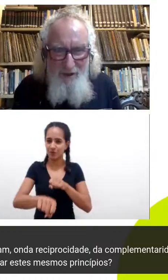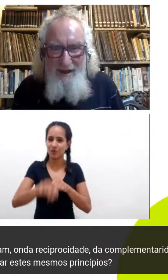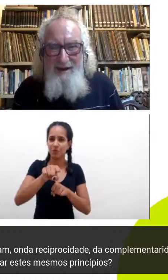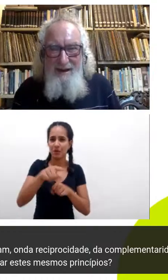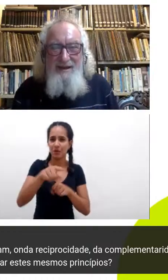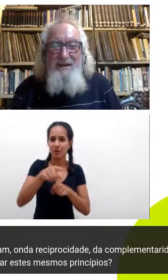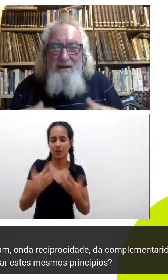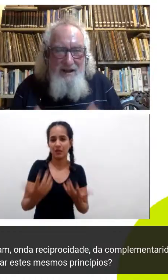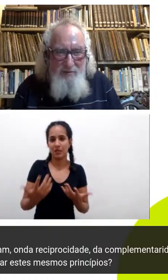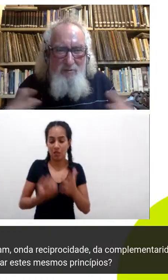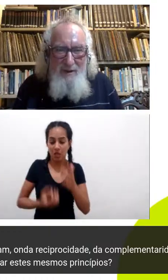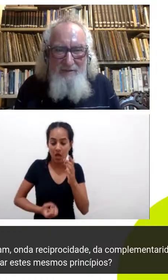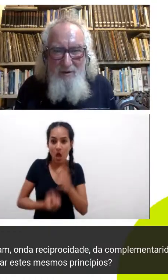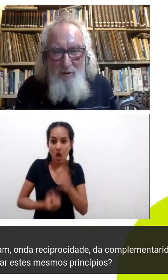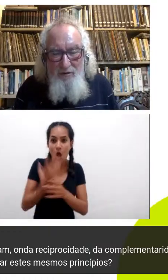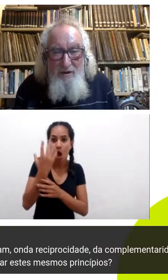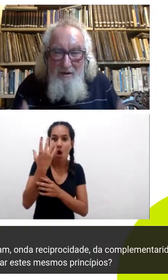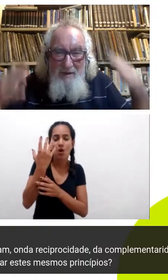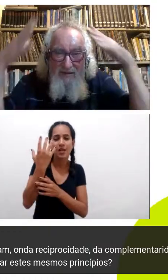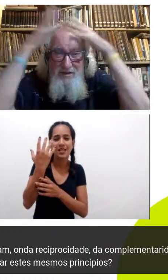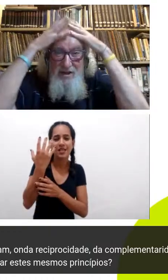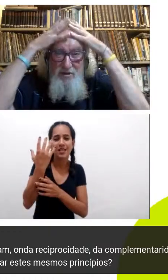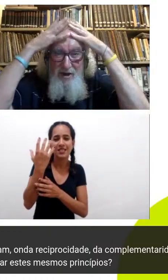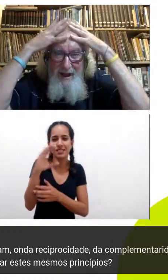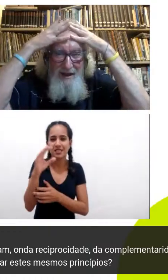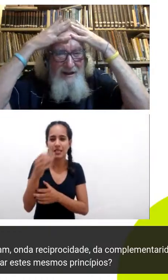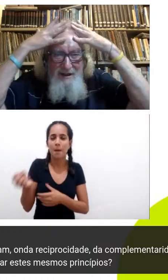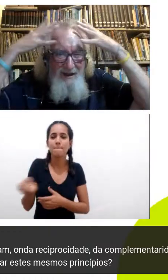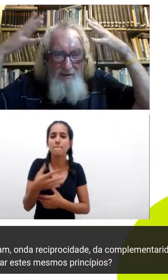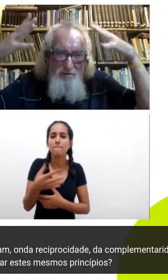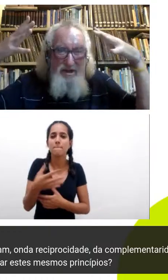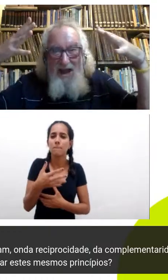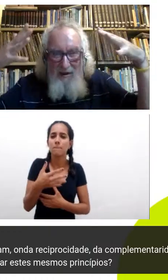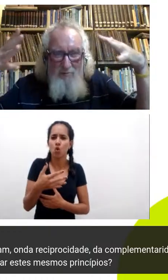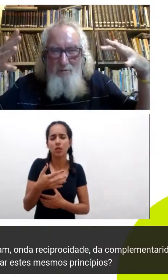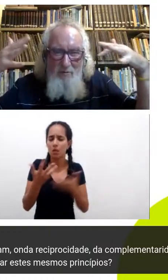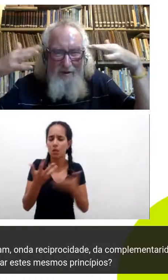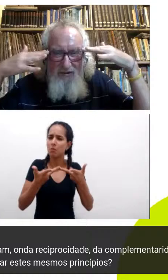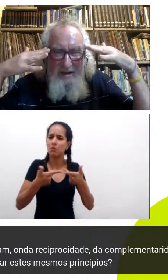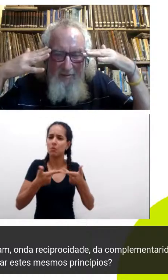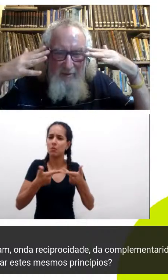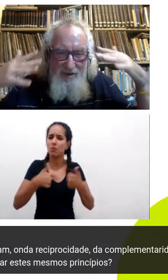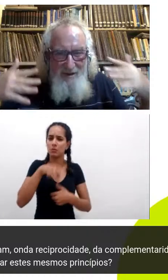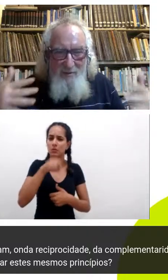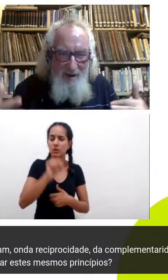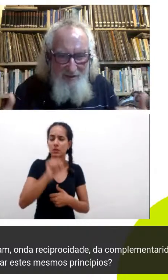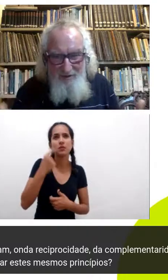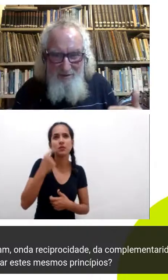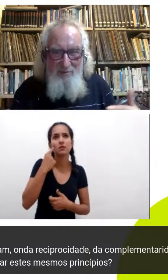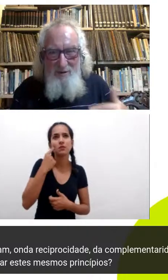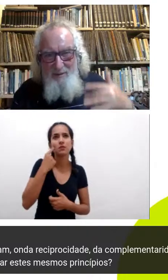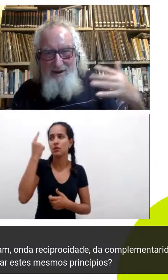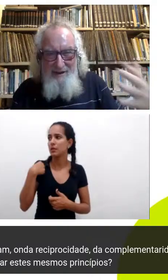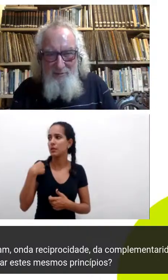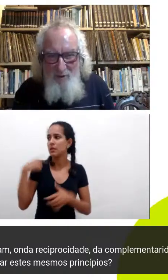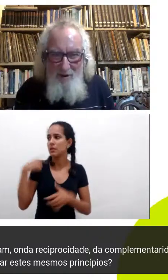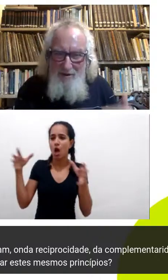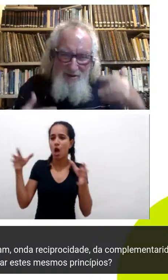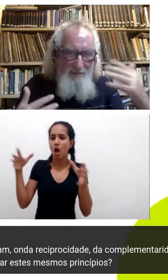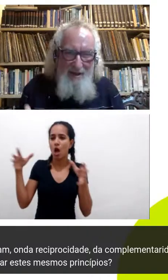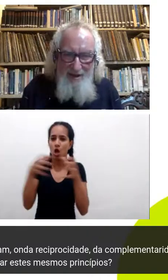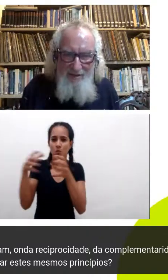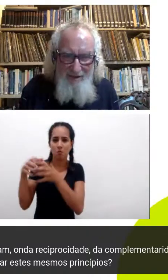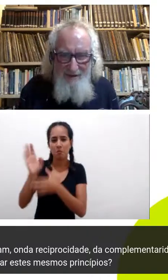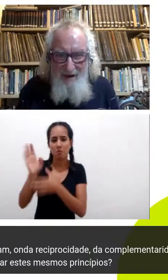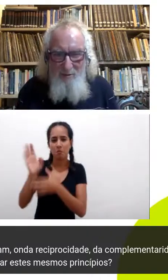da ciência moderna né é tudo maravilhoso mas se a gente olhar o diálogo com as tribos aqui no Brasil na América do